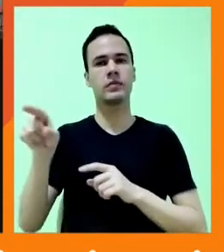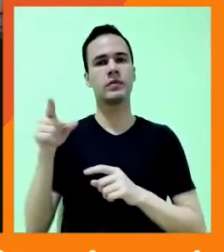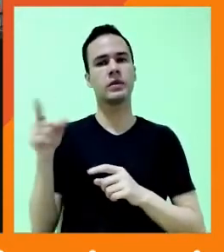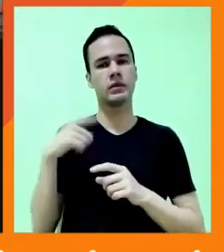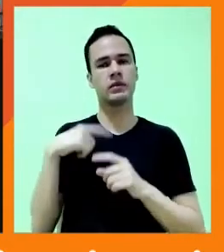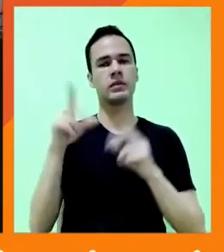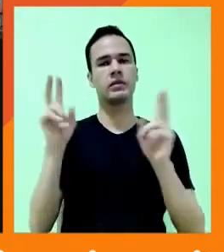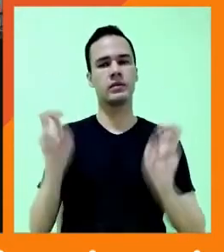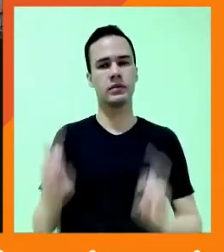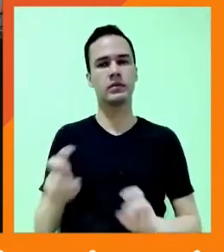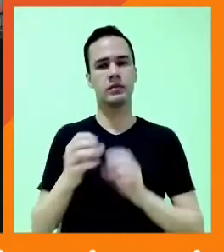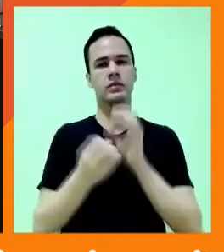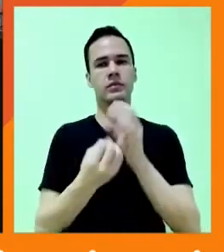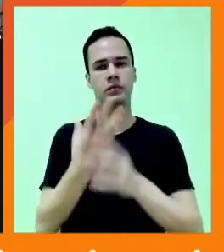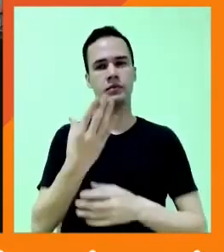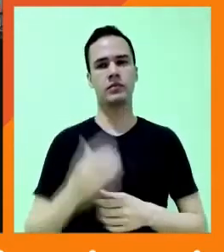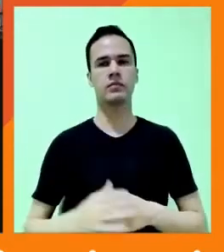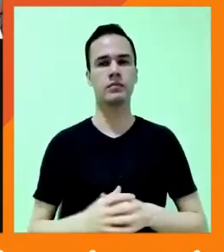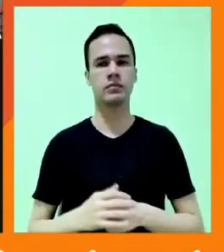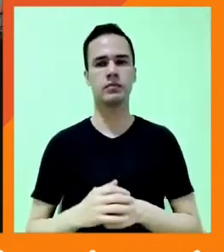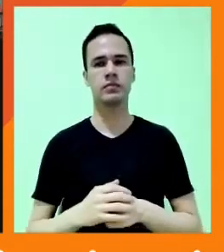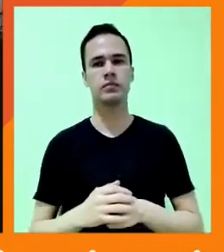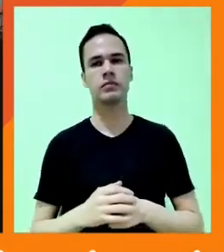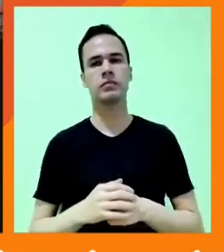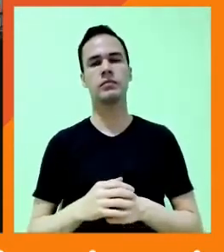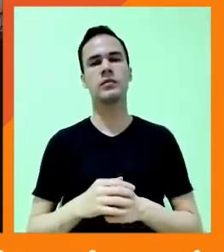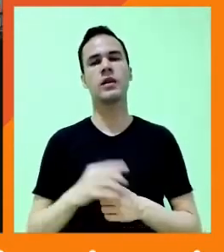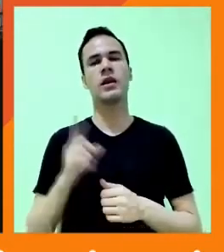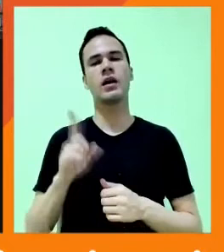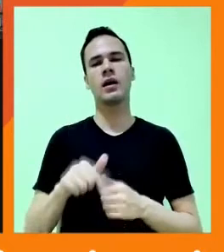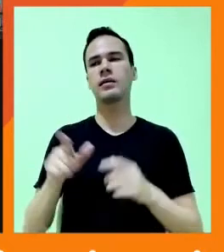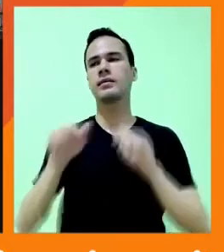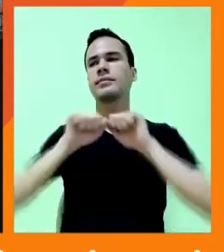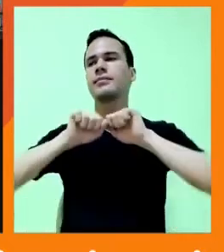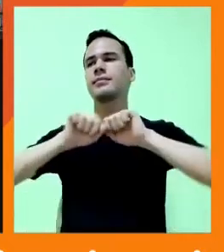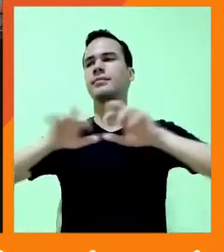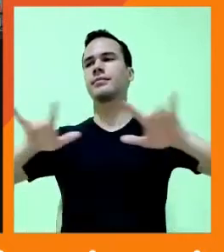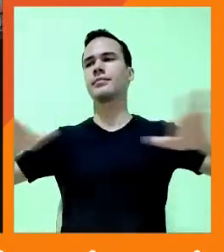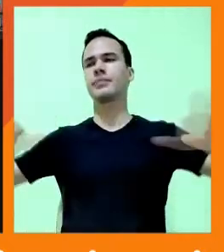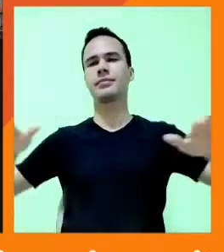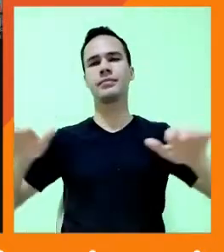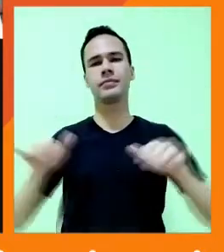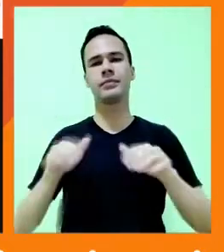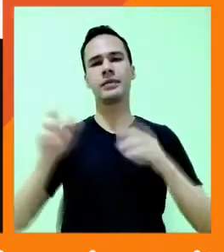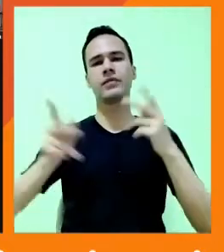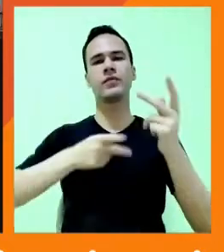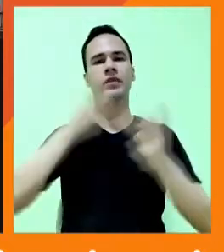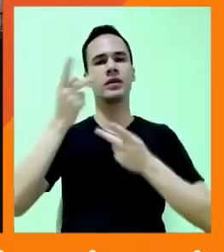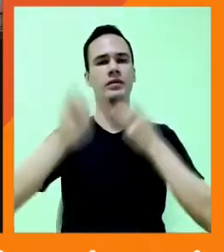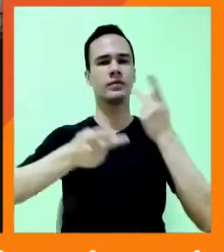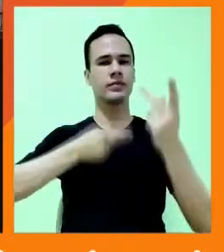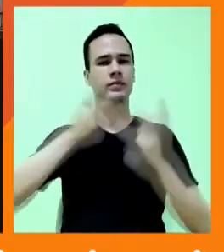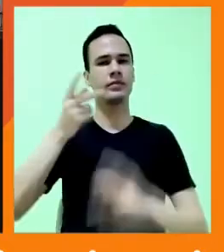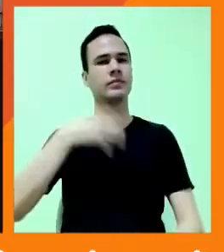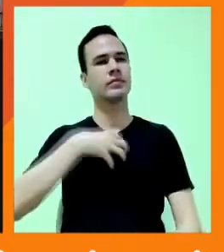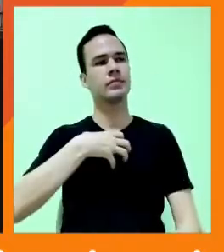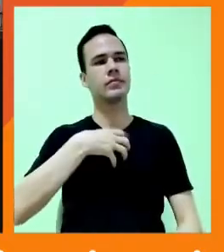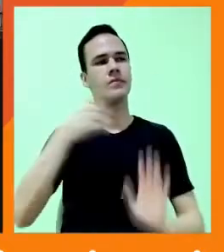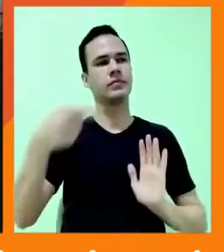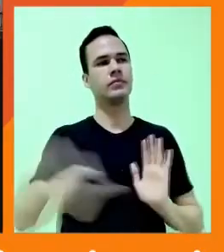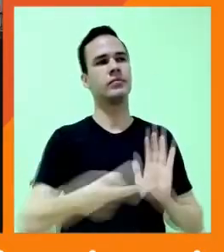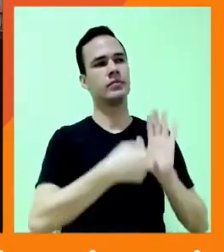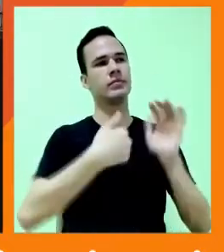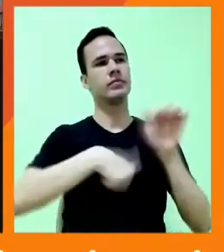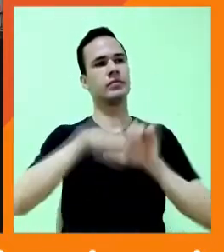fez. Que levam aquilo para mais gente. Que falam, que se sentiram tocadas e transformadas.